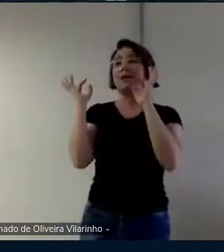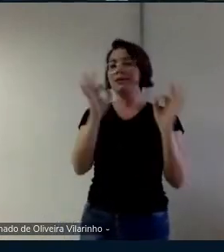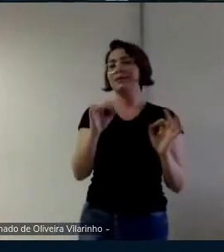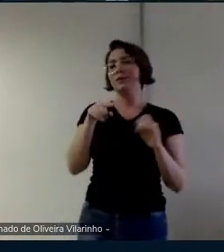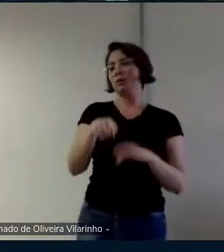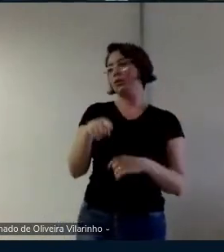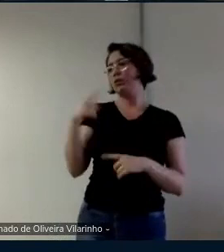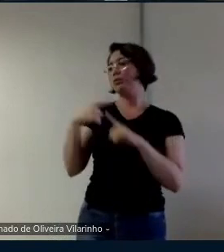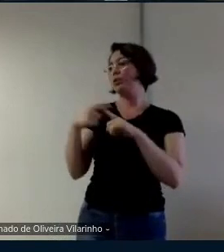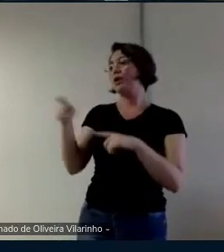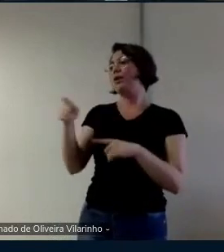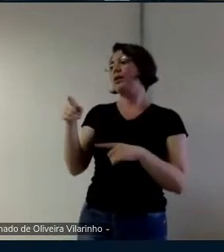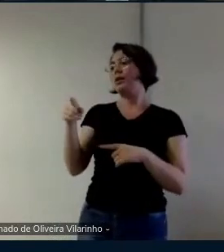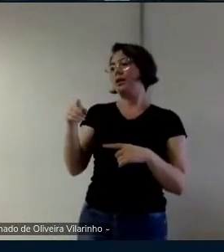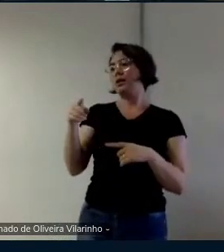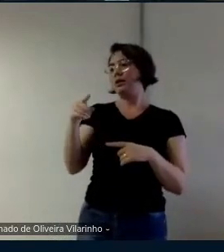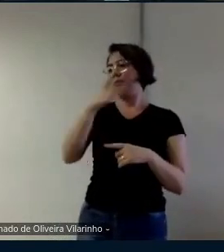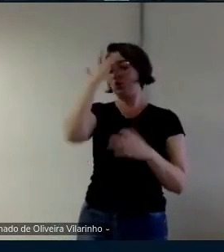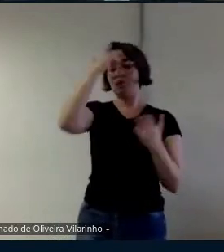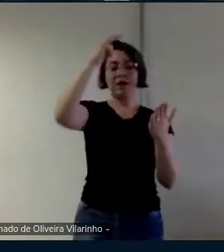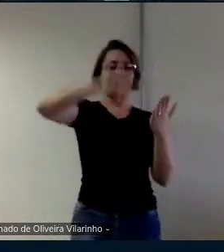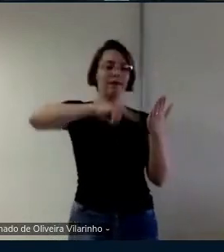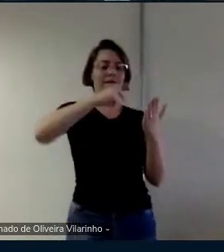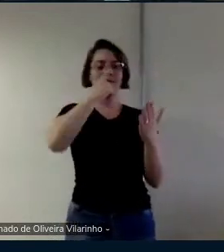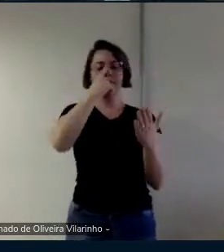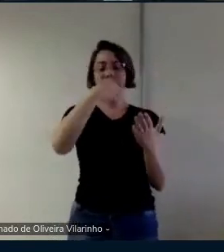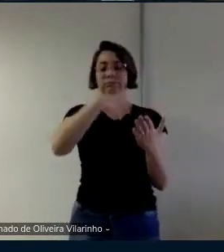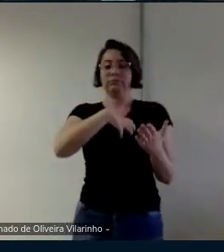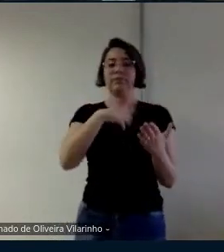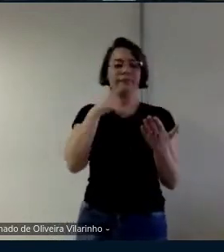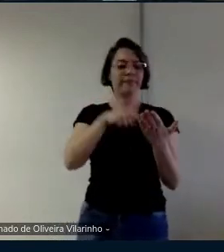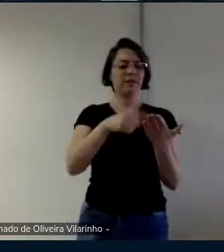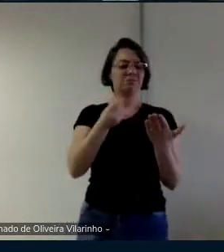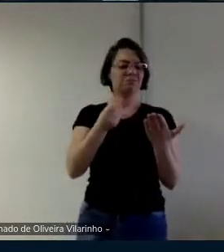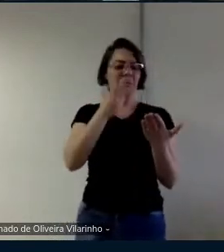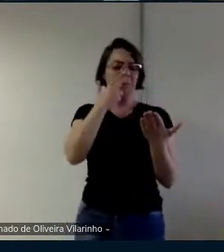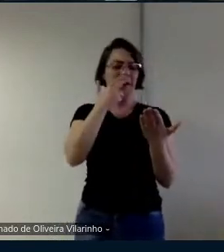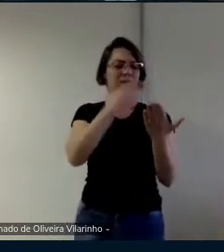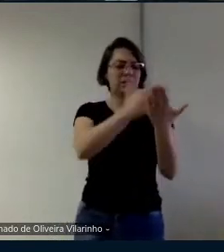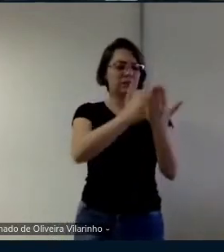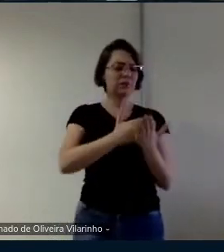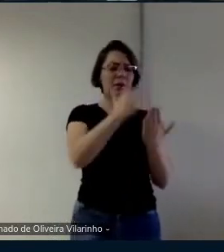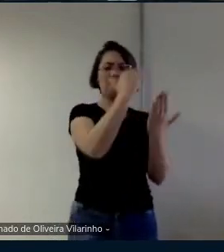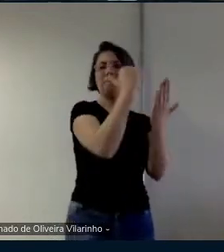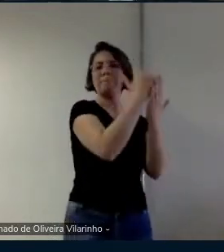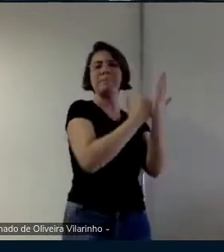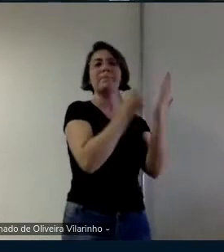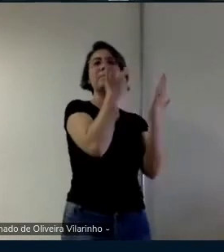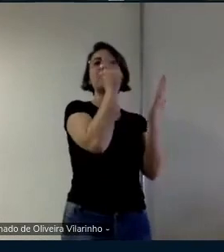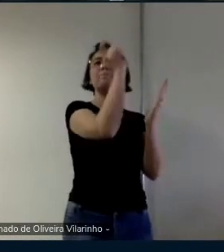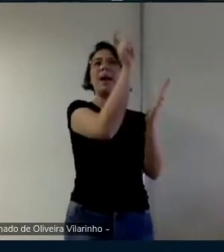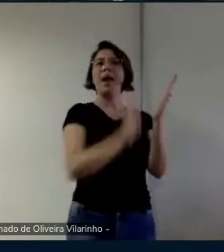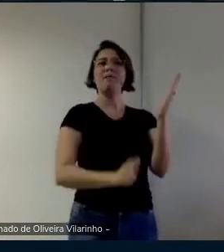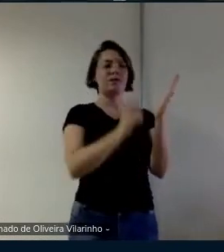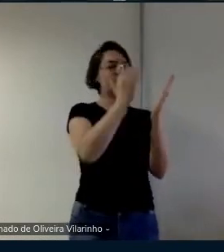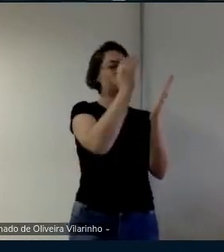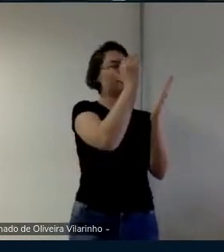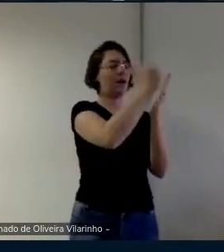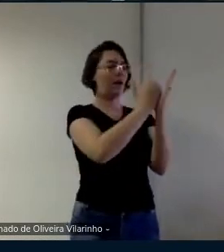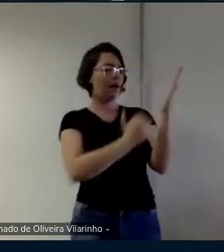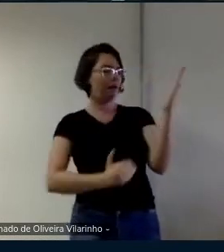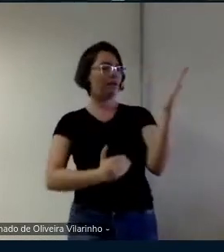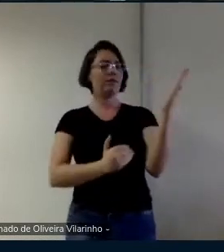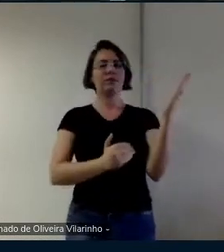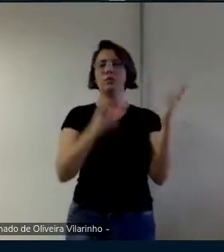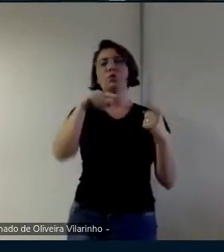falou porque não pode dar essa impressão pro professor de que ela simplesmente chegou com uma lista de palavras pra poder trabalhar e foi uma das coisas